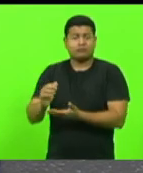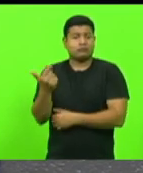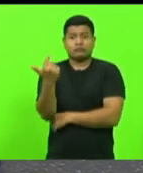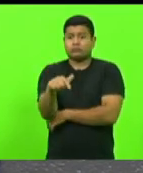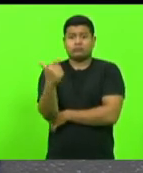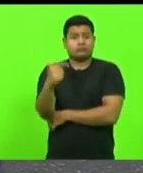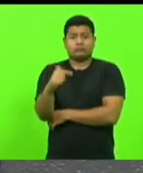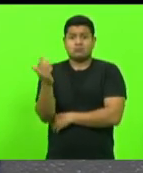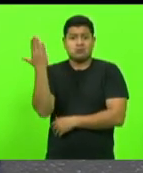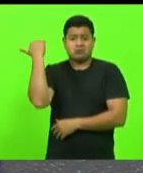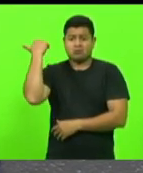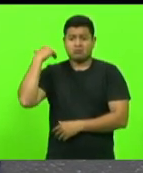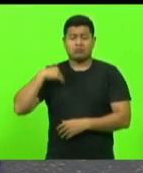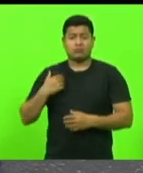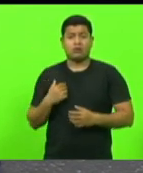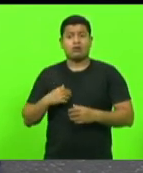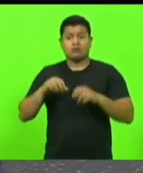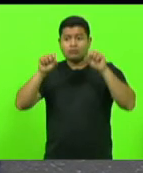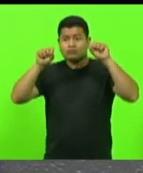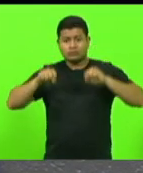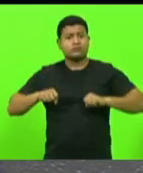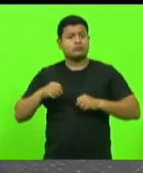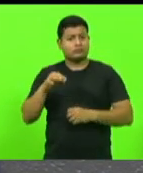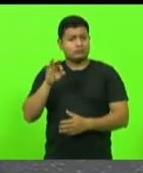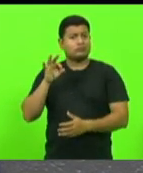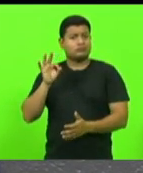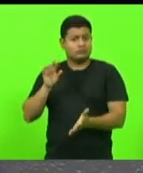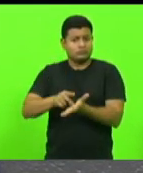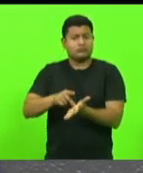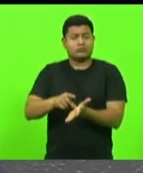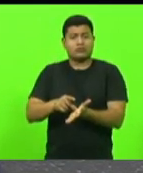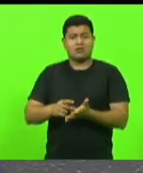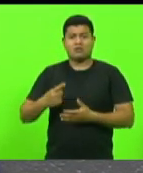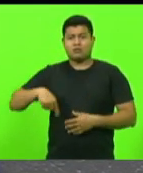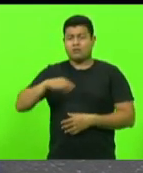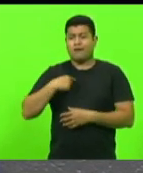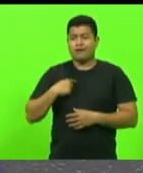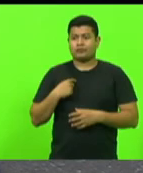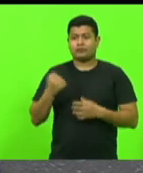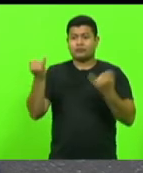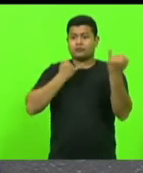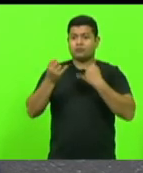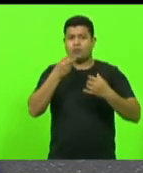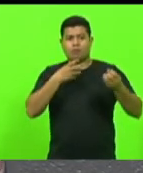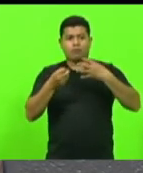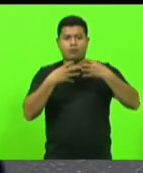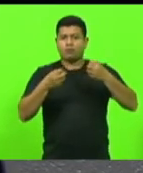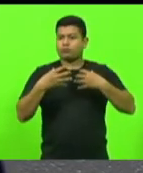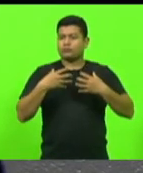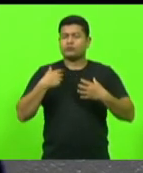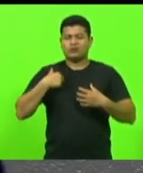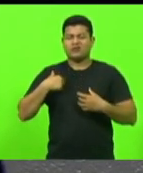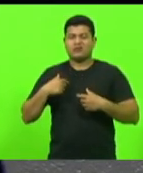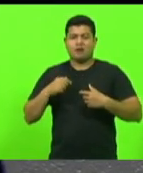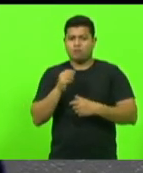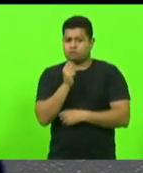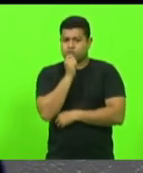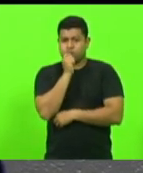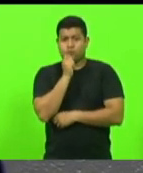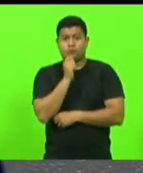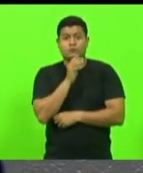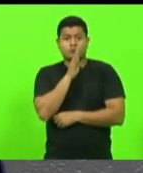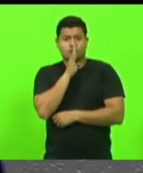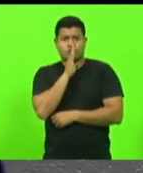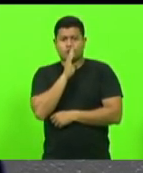as verdades, quando são boas, também devem ser ditas, e não apenas as críticas, mas se reconhecer quando